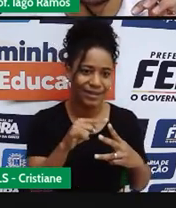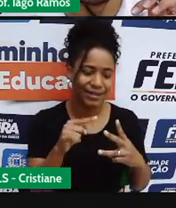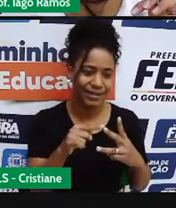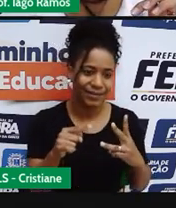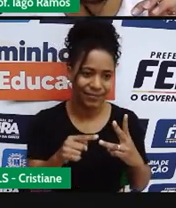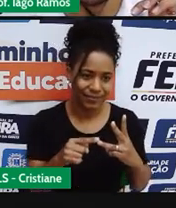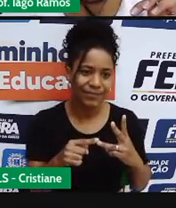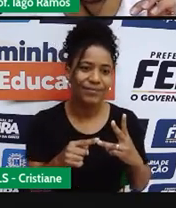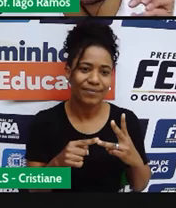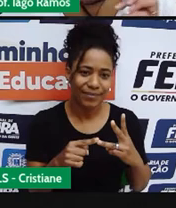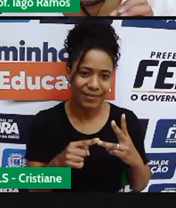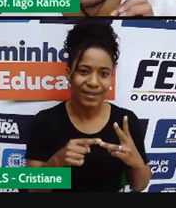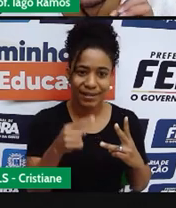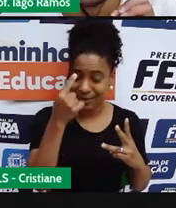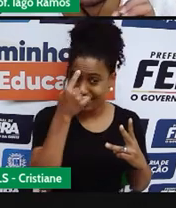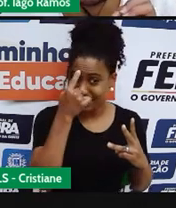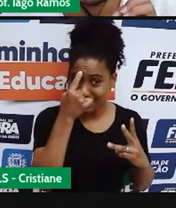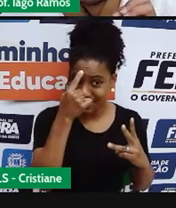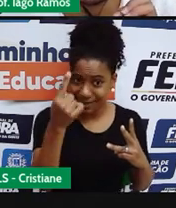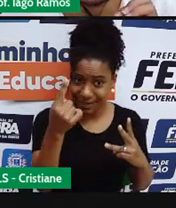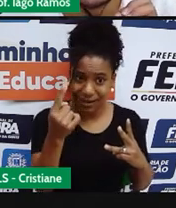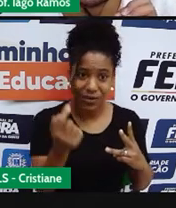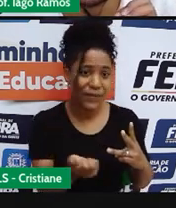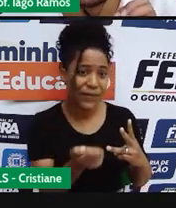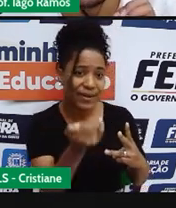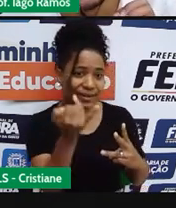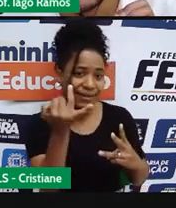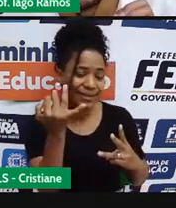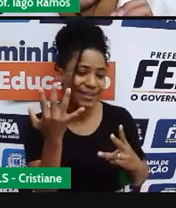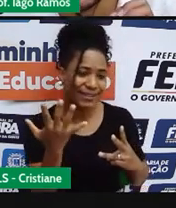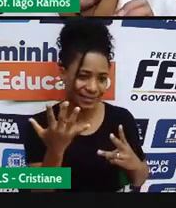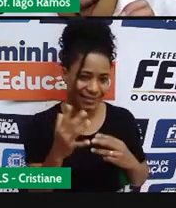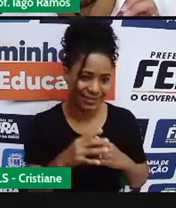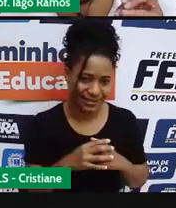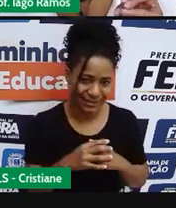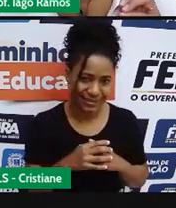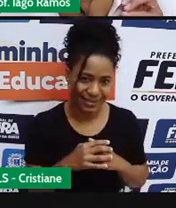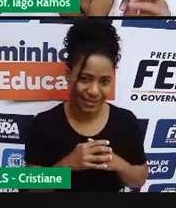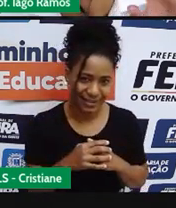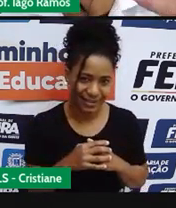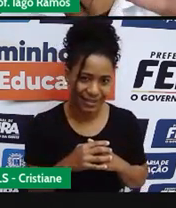existe alguma ideia de quantidade. Quer ver só?